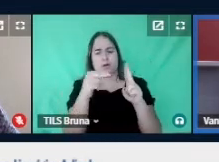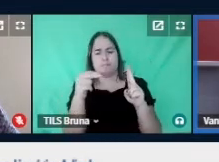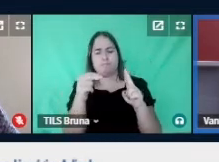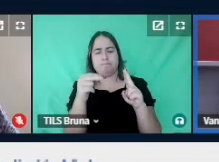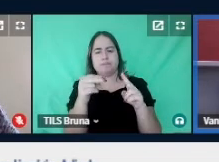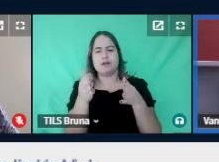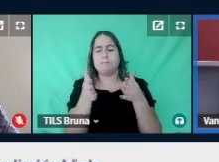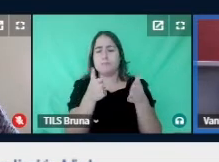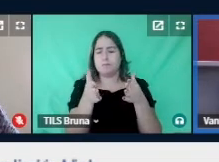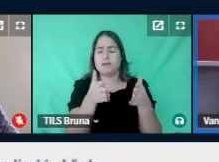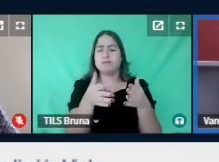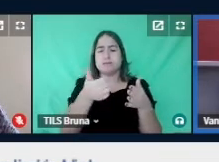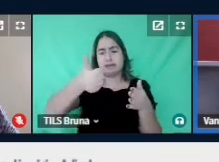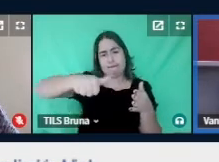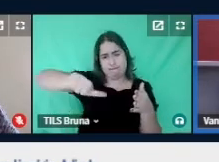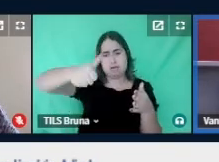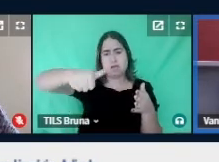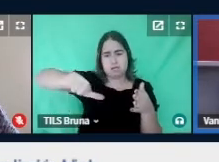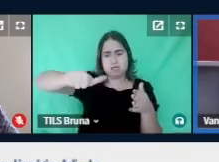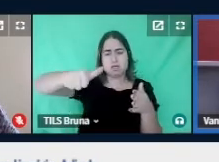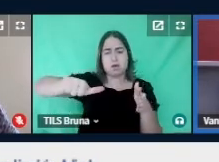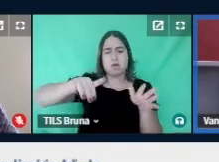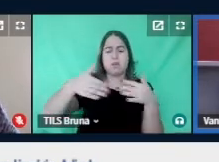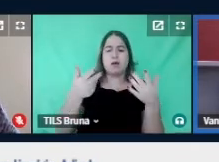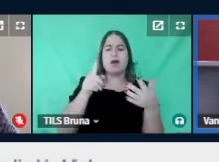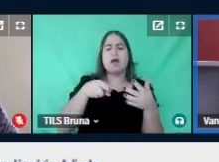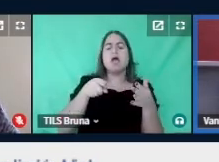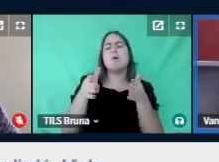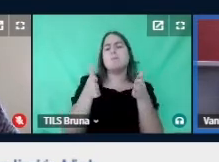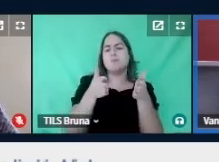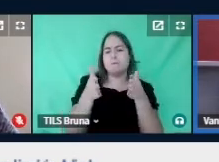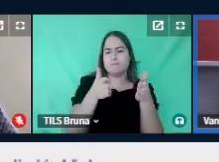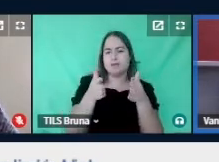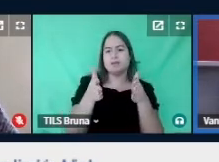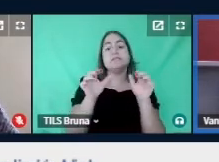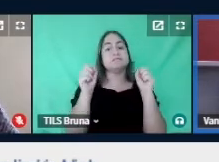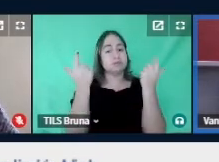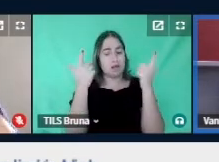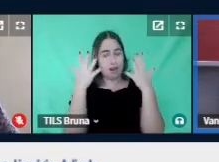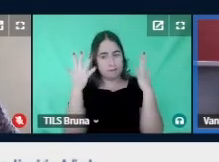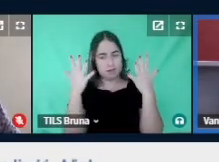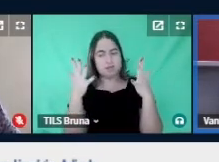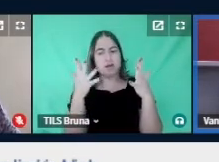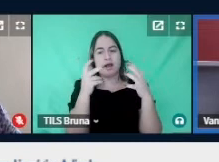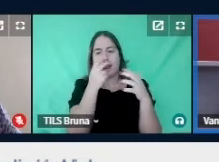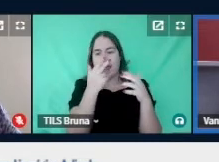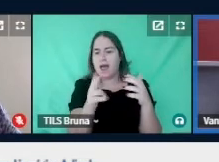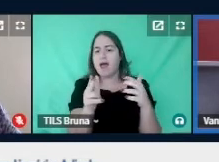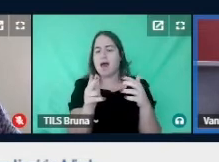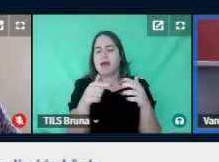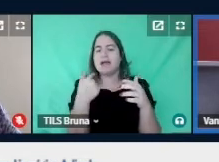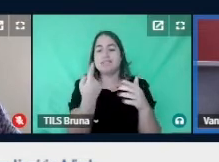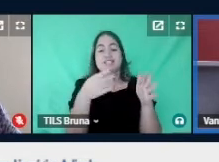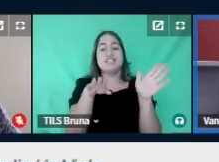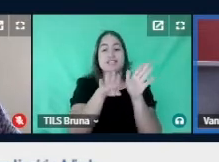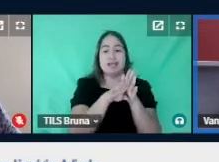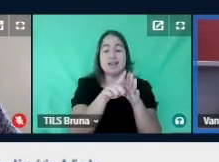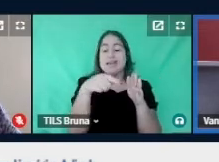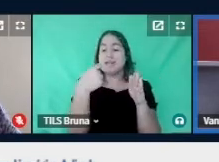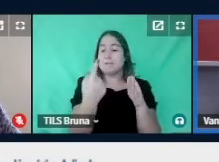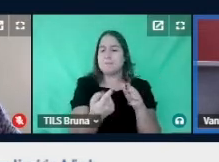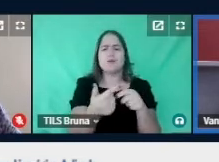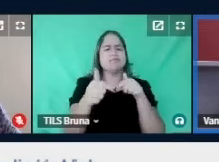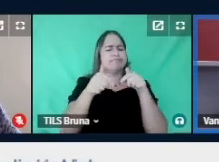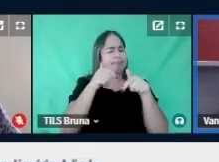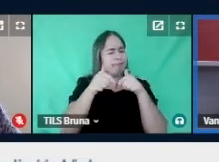um momento de avaliação, então é um momento em que, é um momento de celebração, porque a gente chega, né, Cris, depois de muito